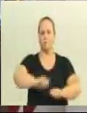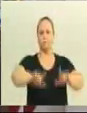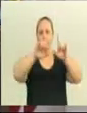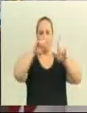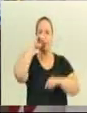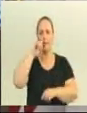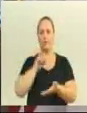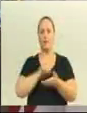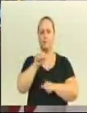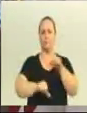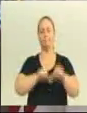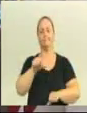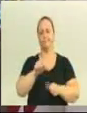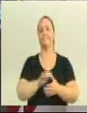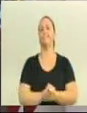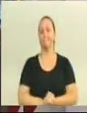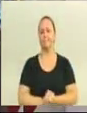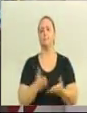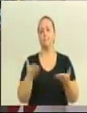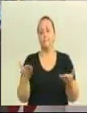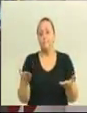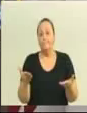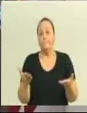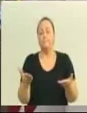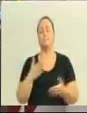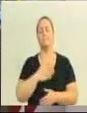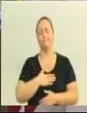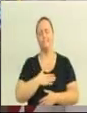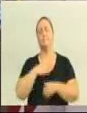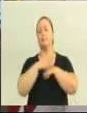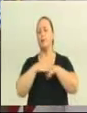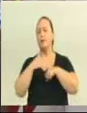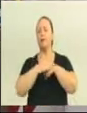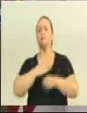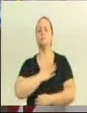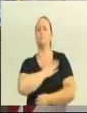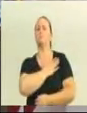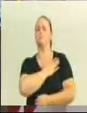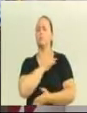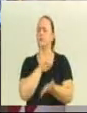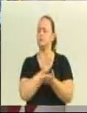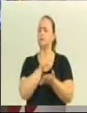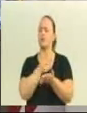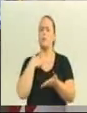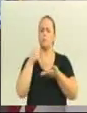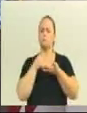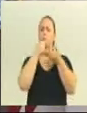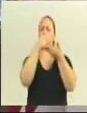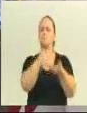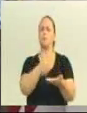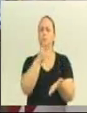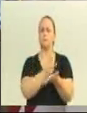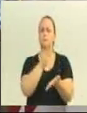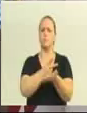querido prefeito, Napoleão Bernardes, que tem o meu apoio, que vai continuar tendo o meu apoio, em quem eu acredito, uma